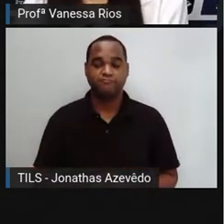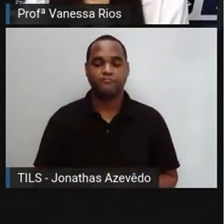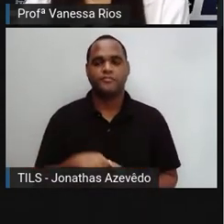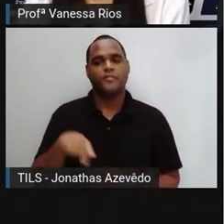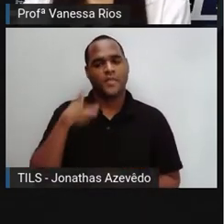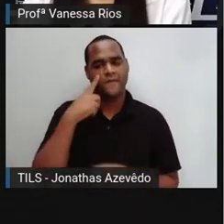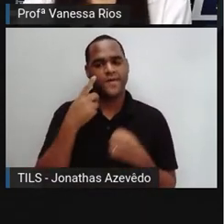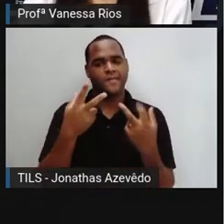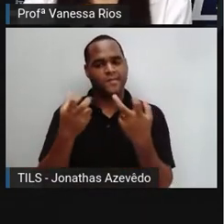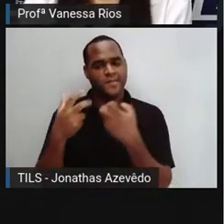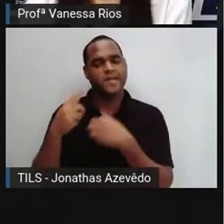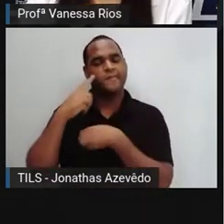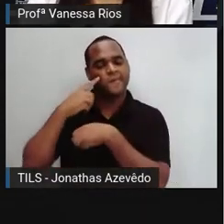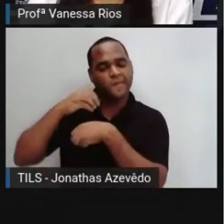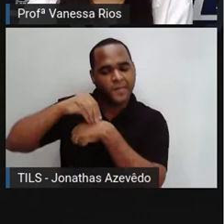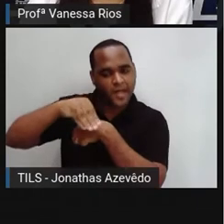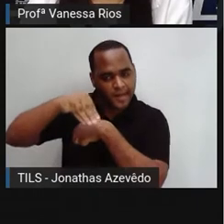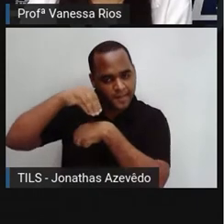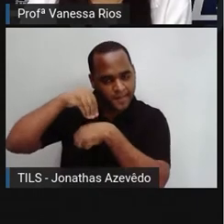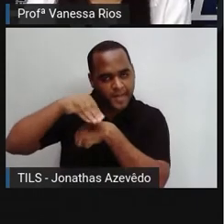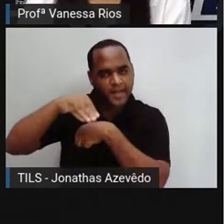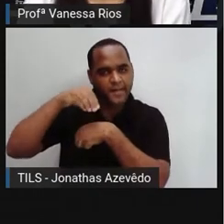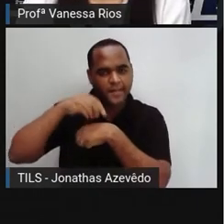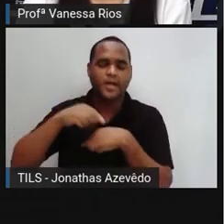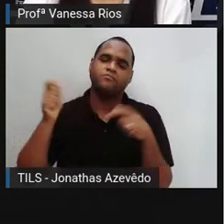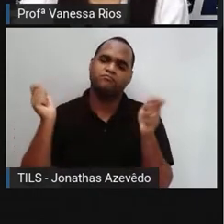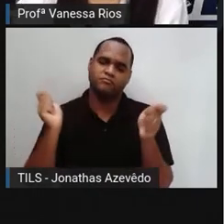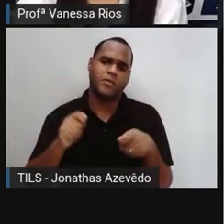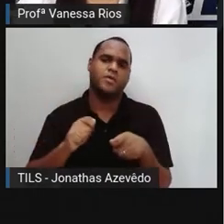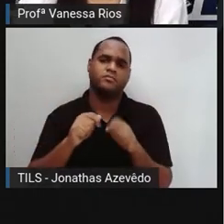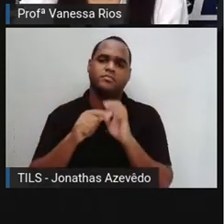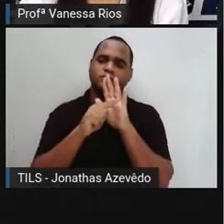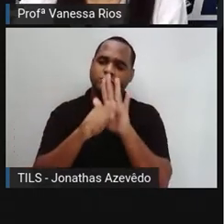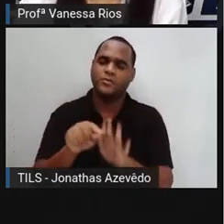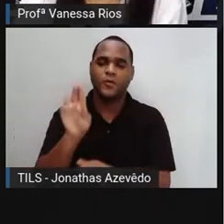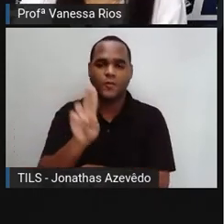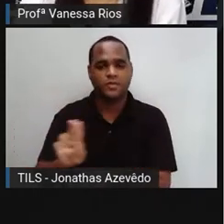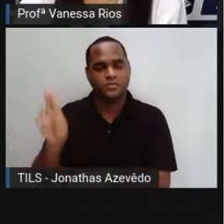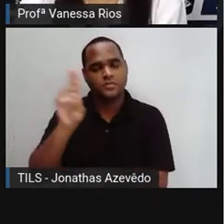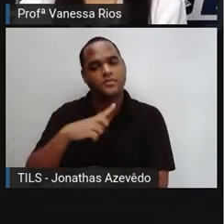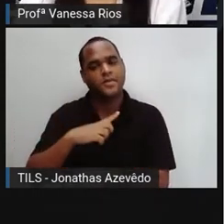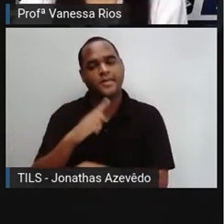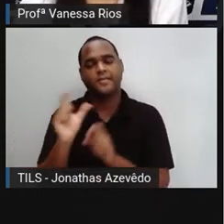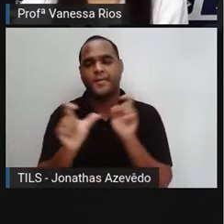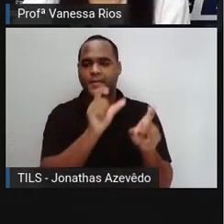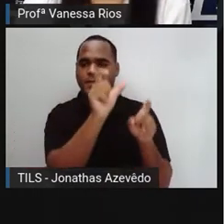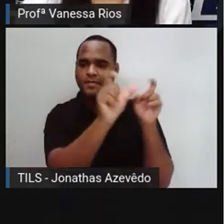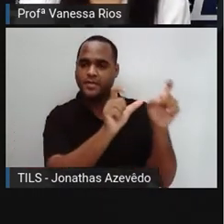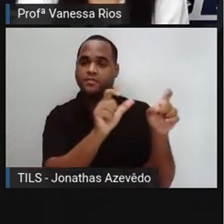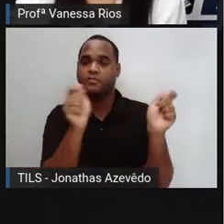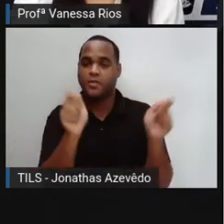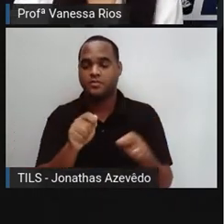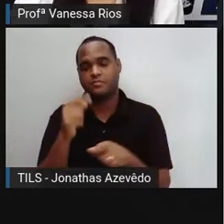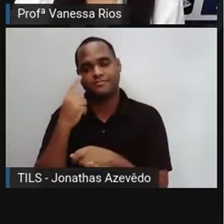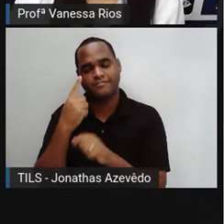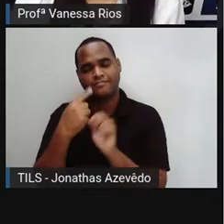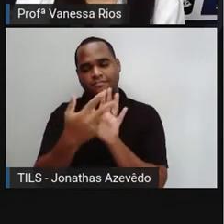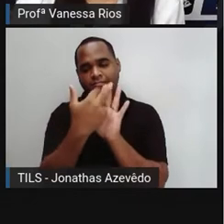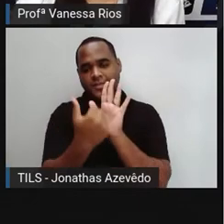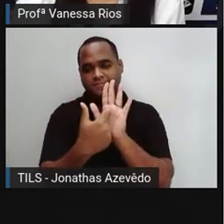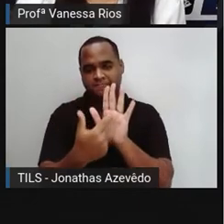já percebe informações sendo passadas, sem utilizar as palavras, não é? Utilizando imagens.